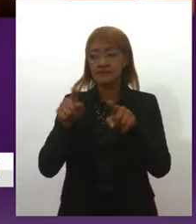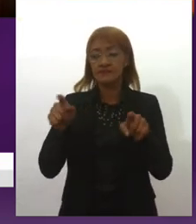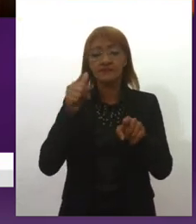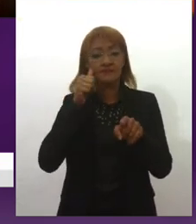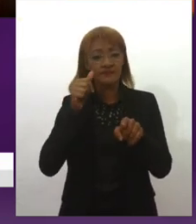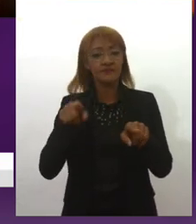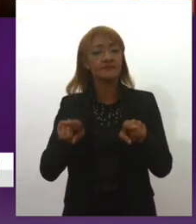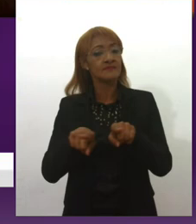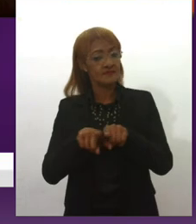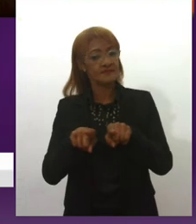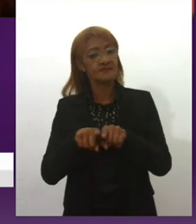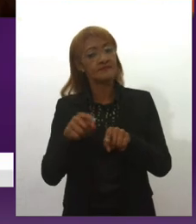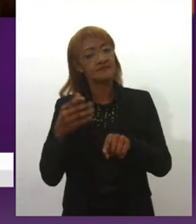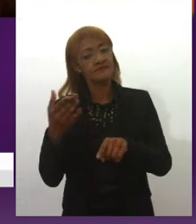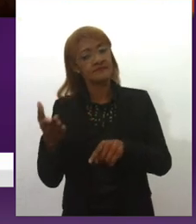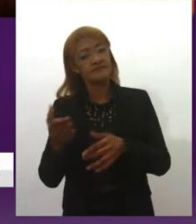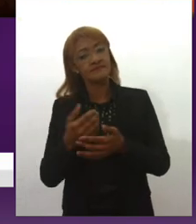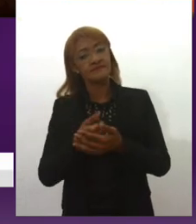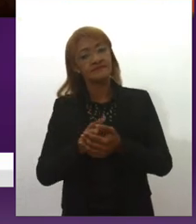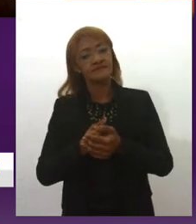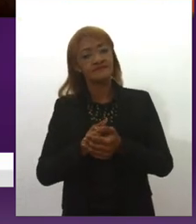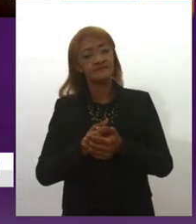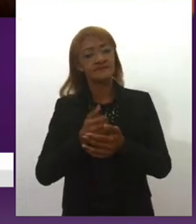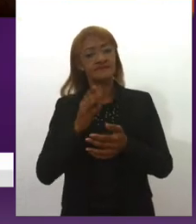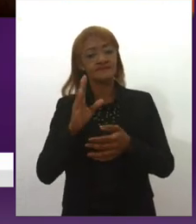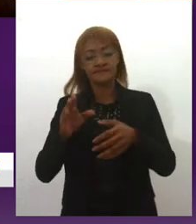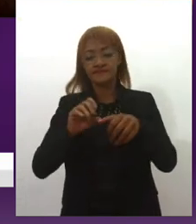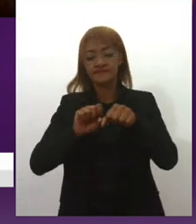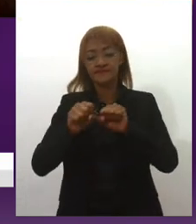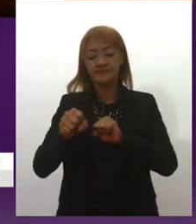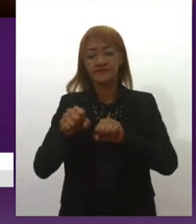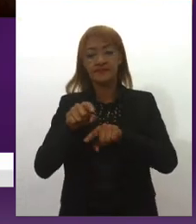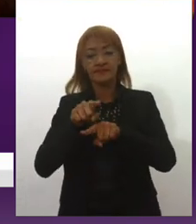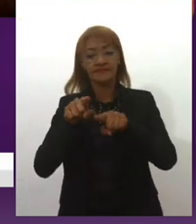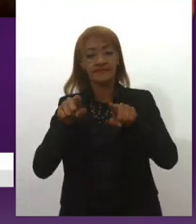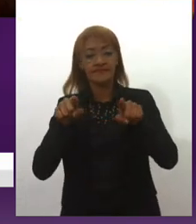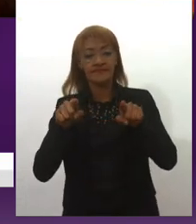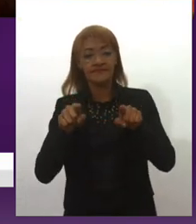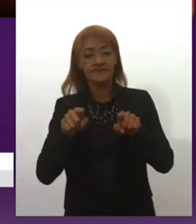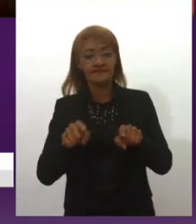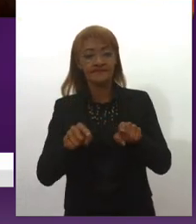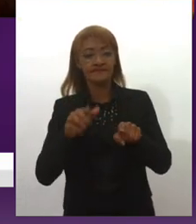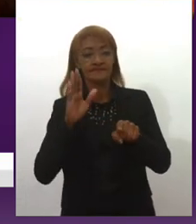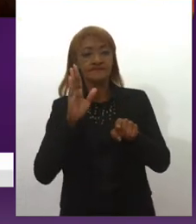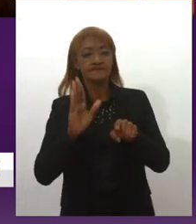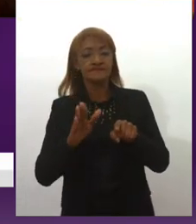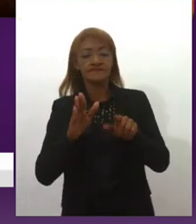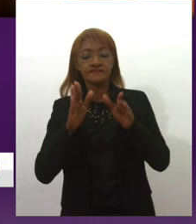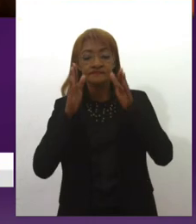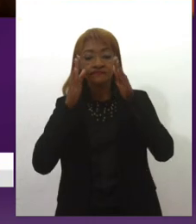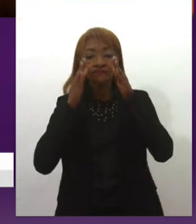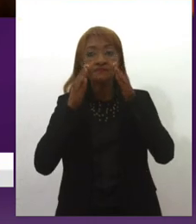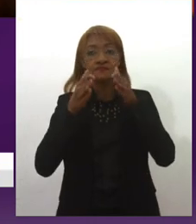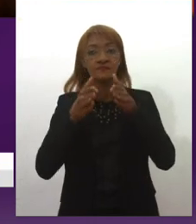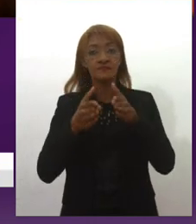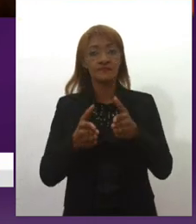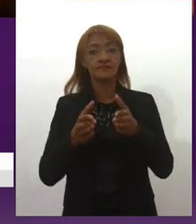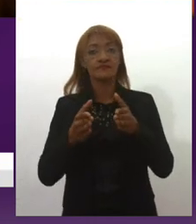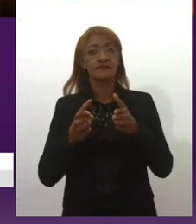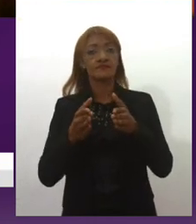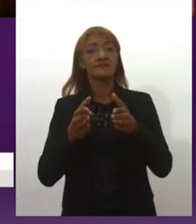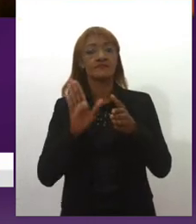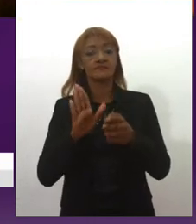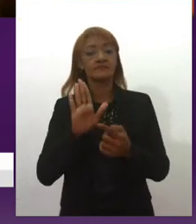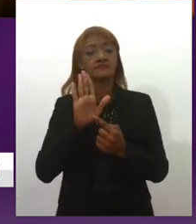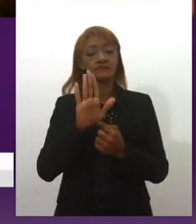também, eles acabam formando essas mulheres, voltado para a área nuclear, para falar também da importância da Bolsa,